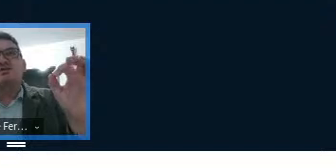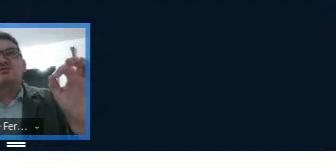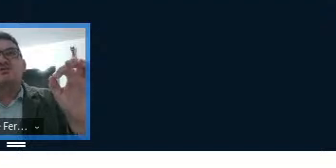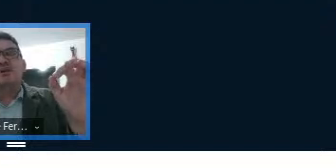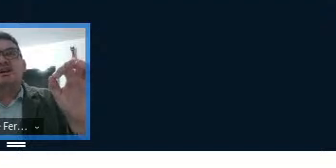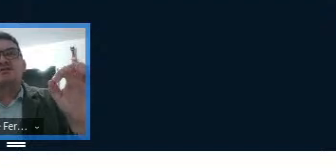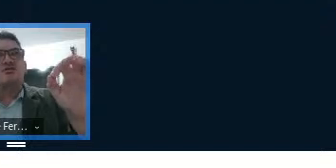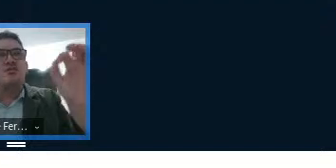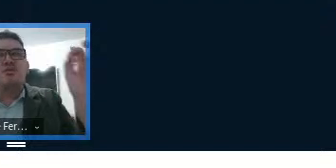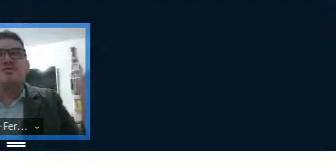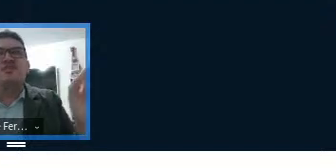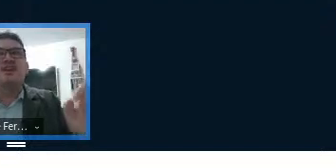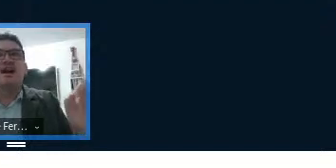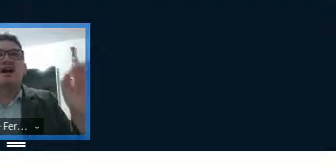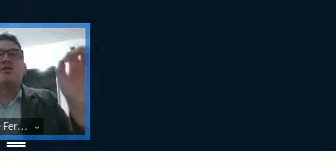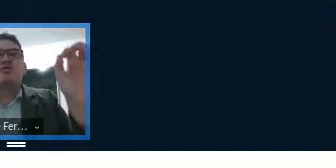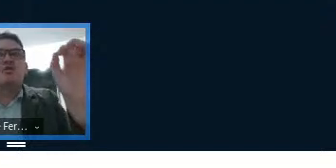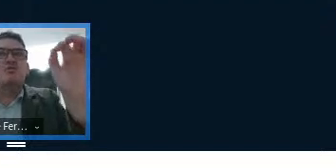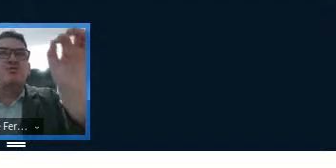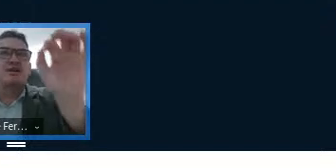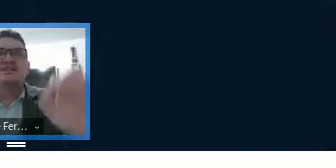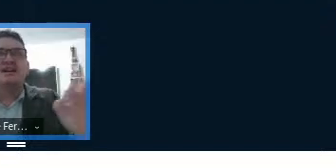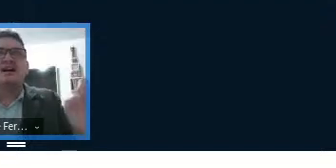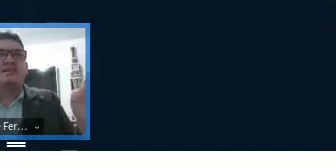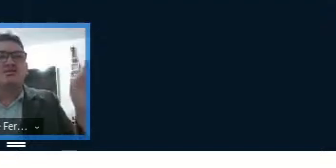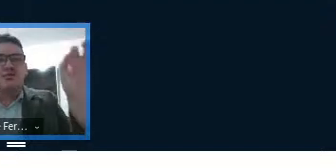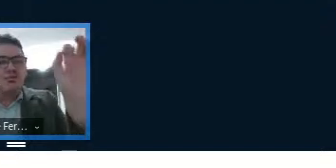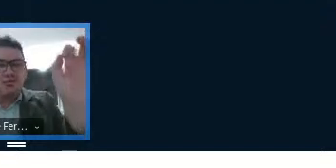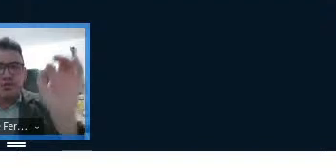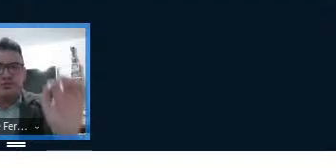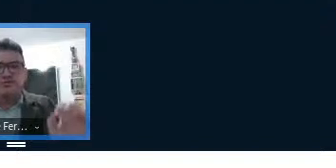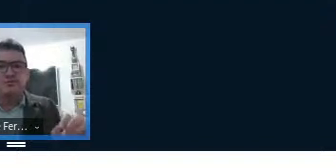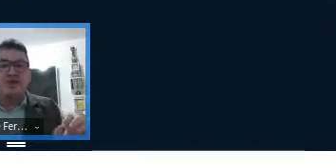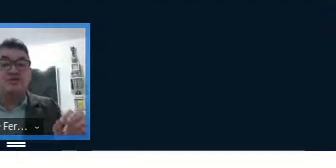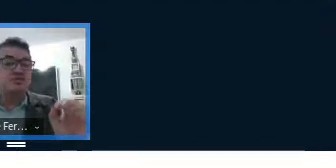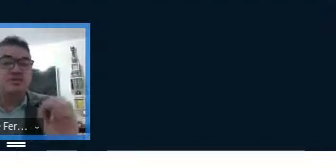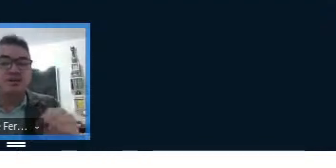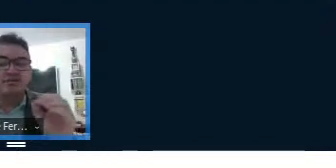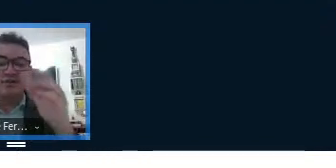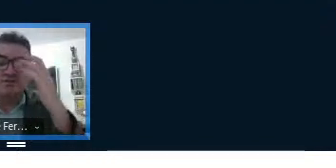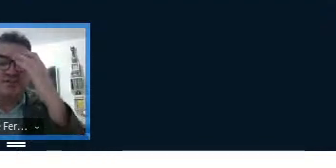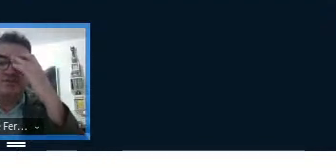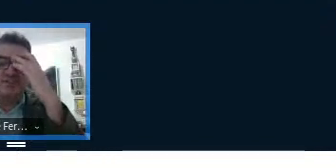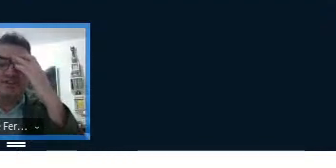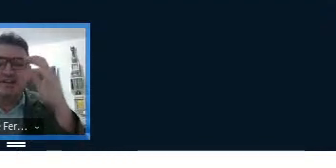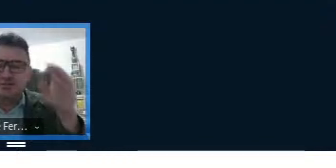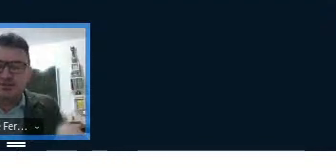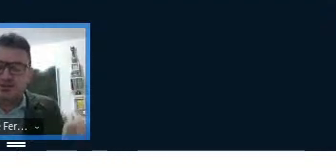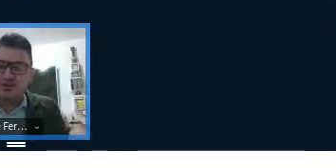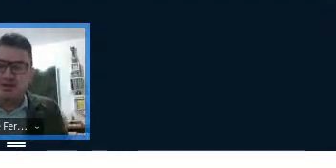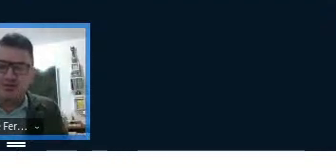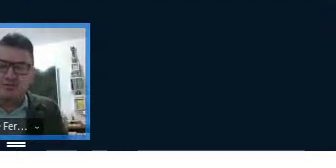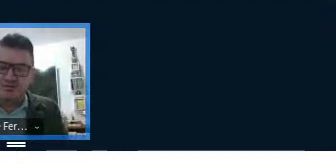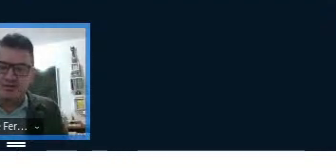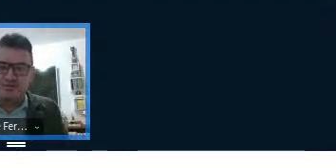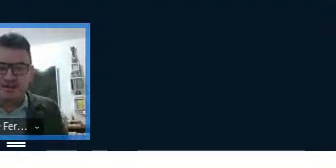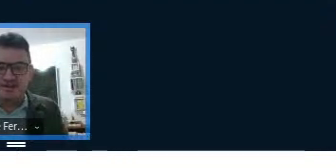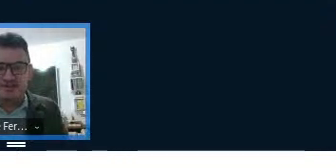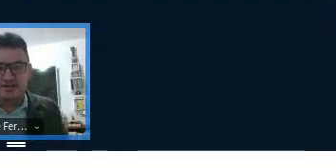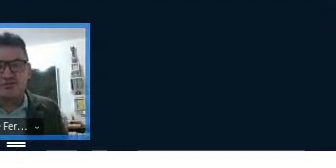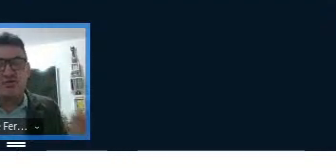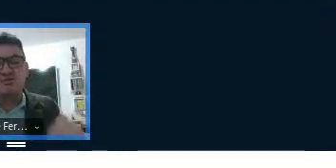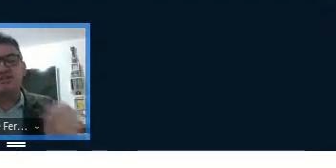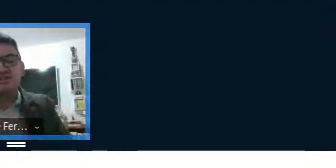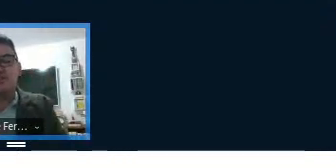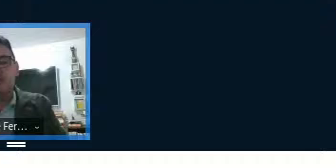de elementos, de marcação como ponto final, como um quadrado, como um ponto no meio, tudo aquilo faz um sentido extremo dentro da obra em